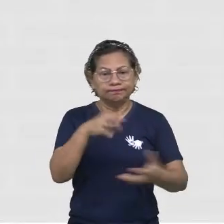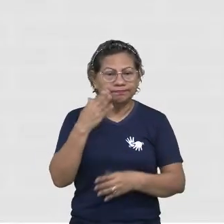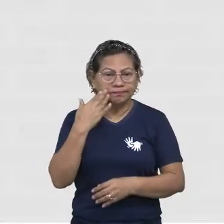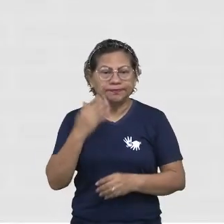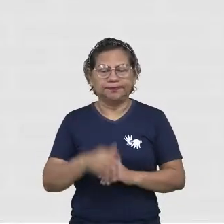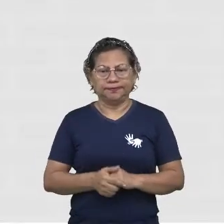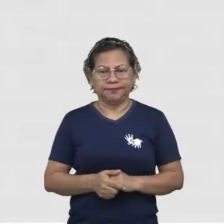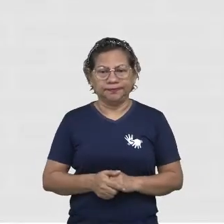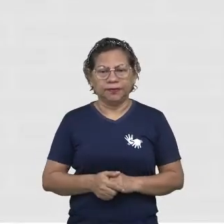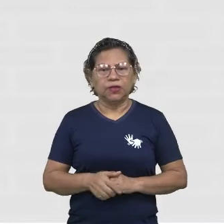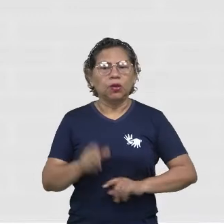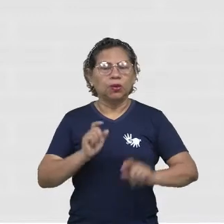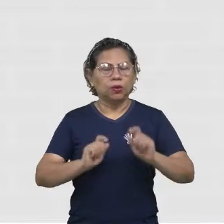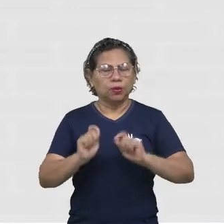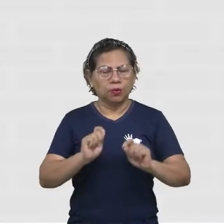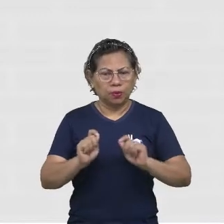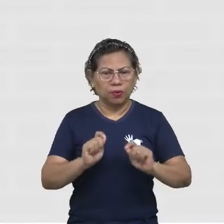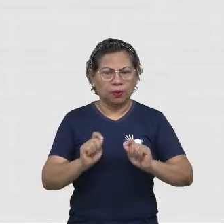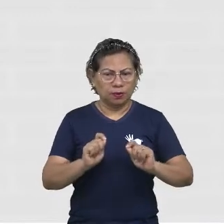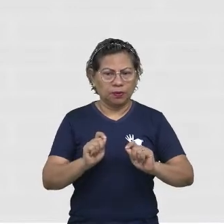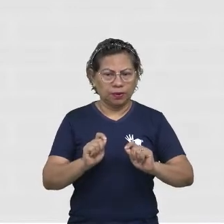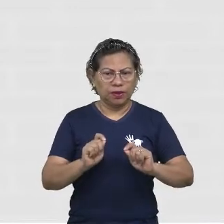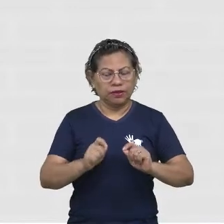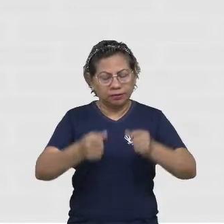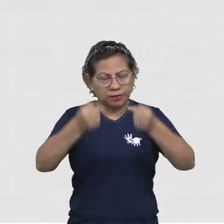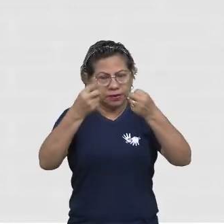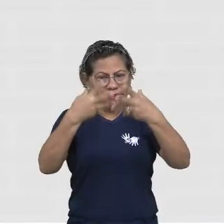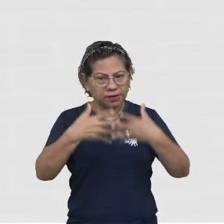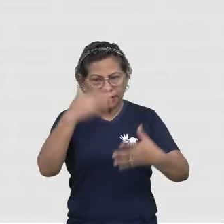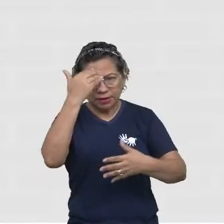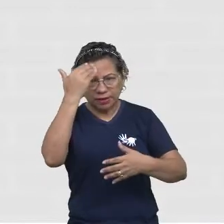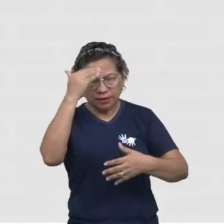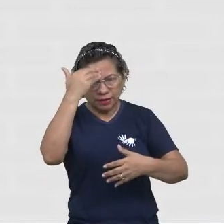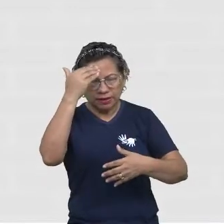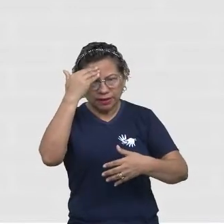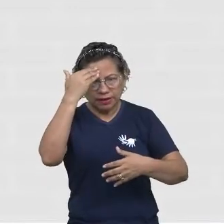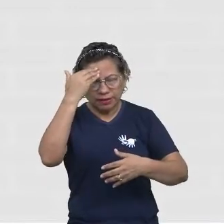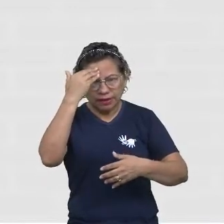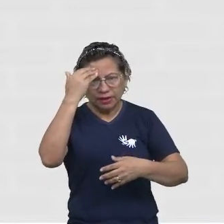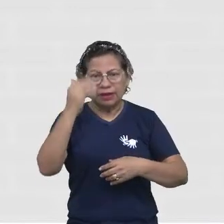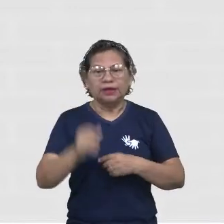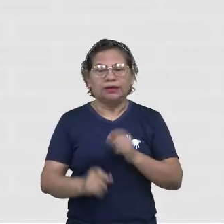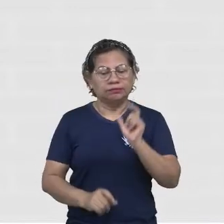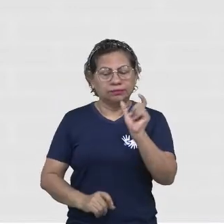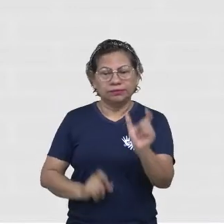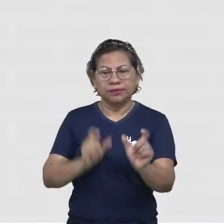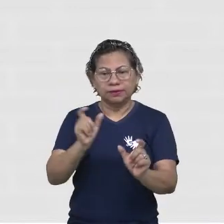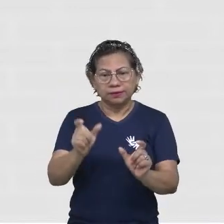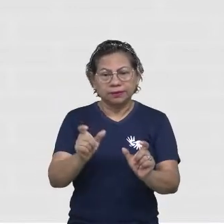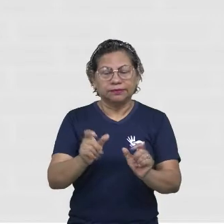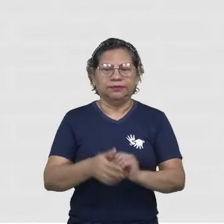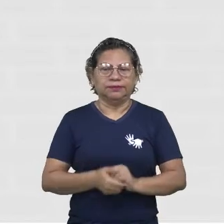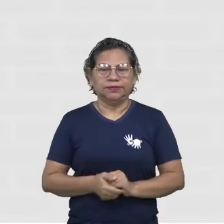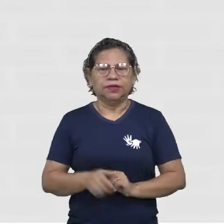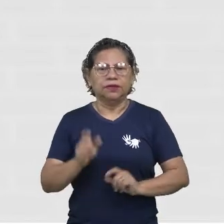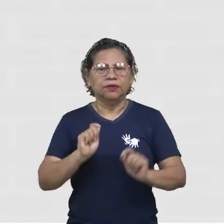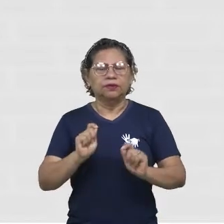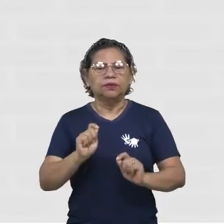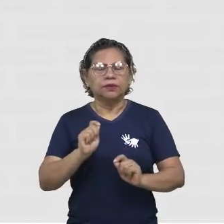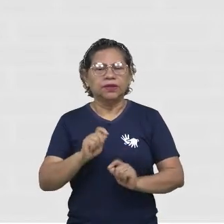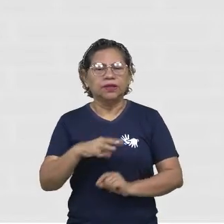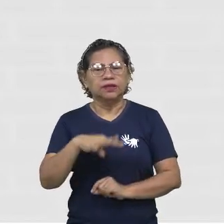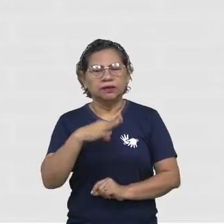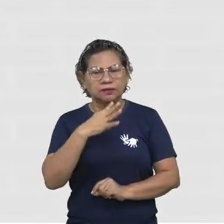que maneira podemos trabalhar as falhas? Será que vocês conhecem algum famoso que falhou? Nós temos